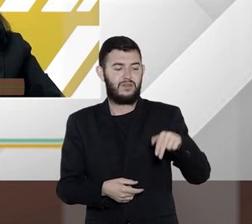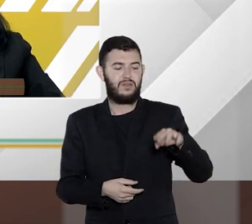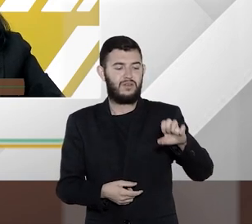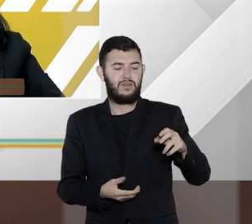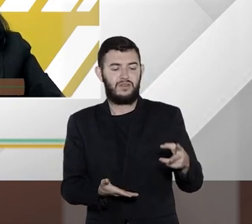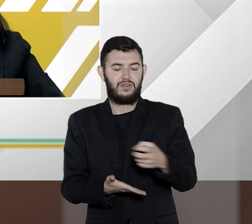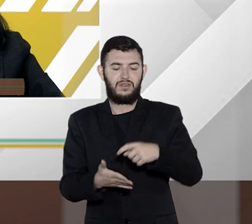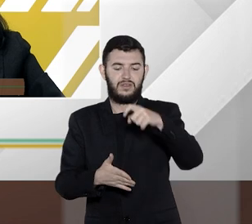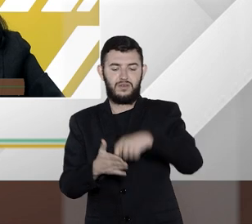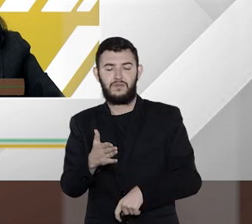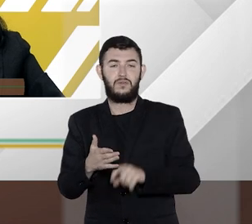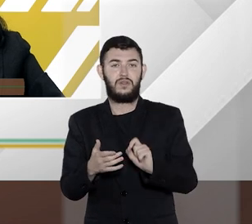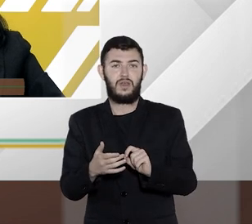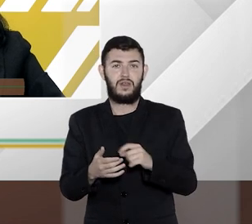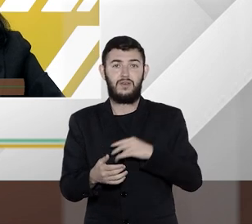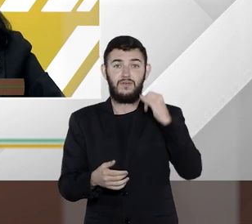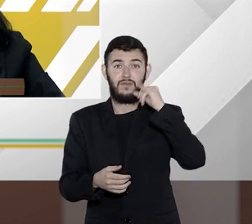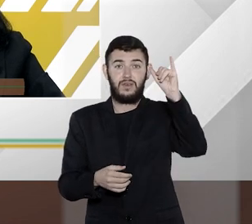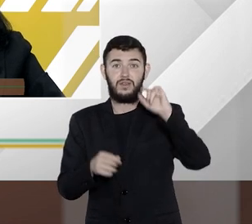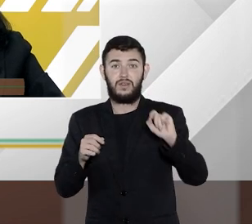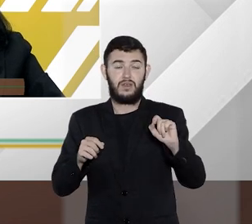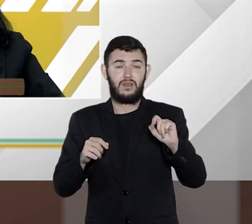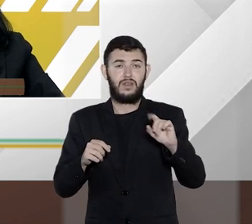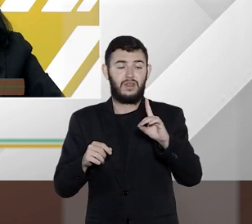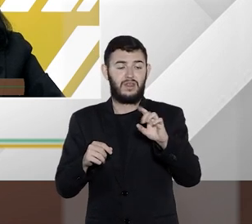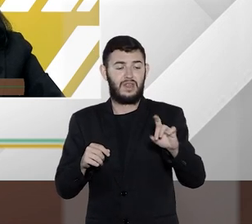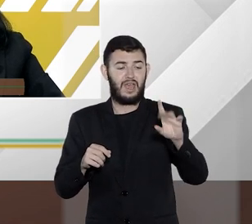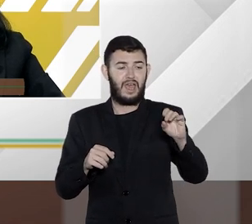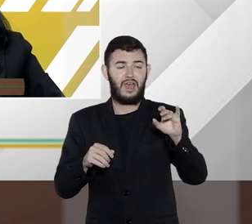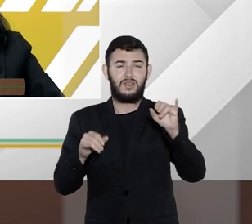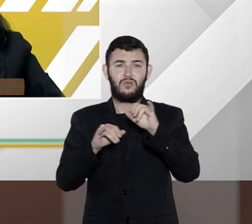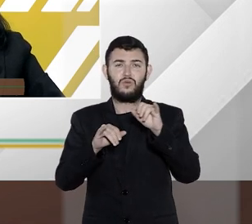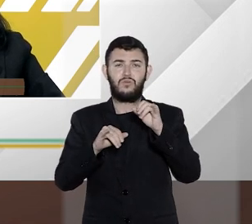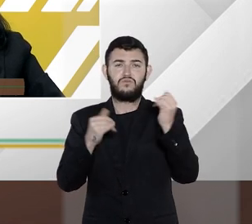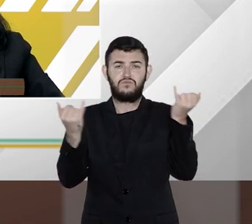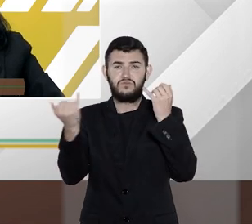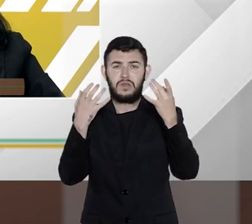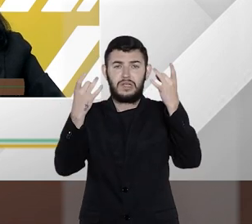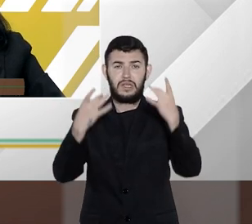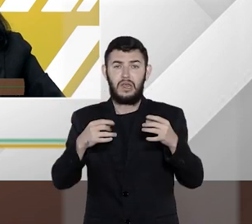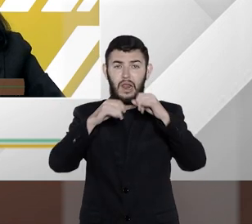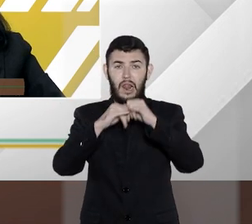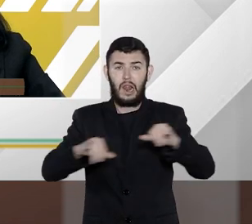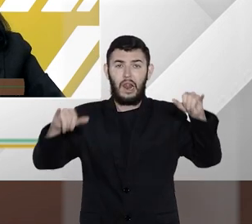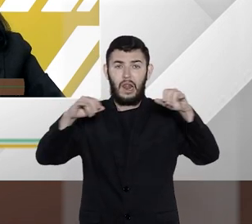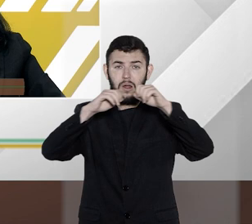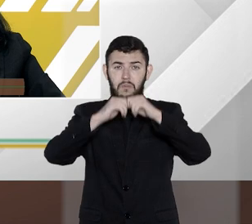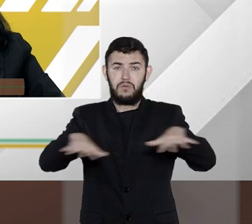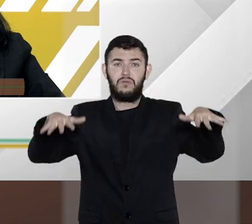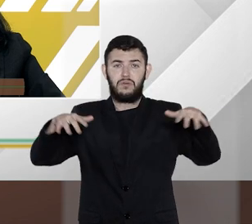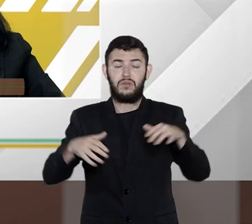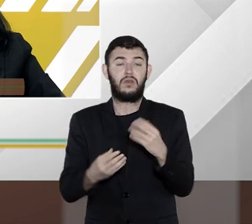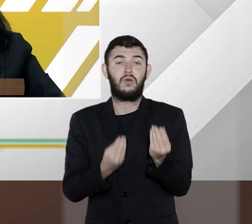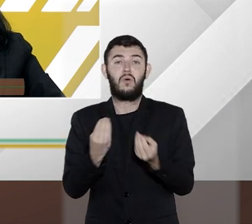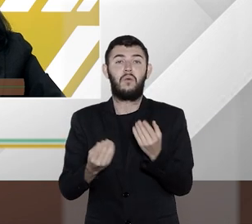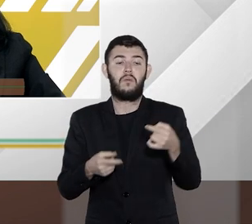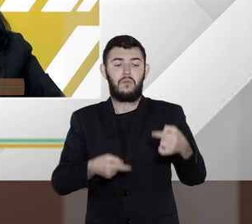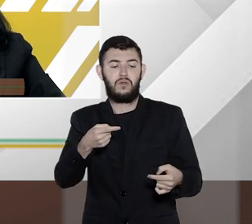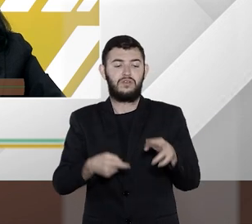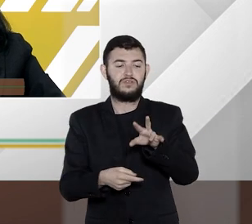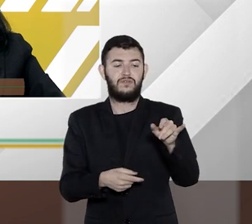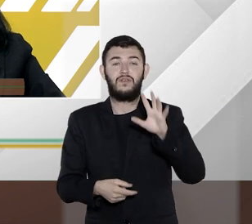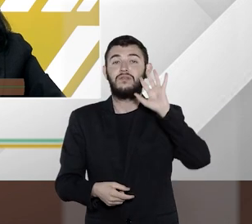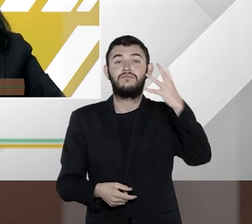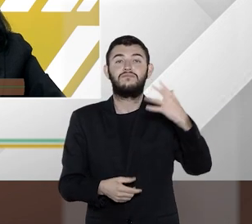situações de exposição indevida de dados e que tipo de políticas seriam eficientes para tanto eu acho